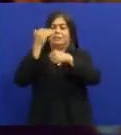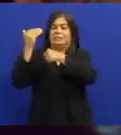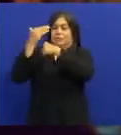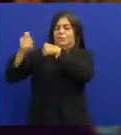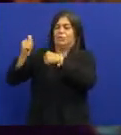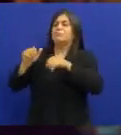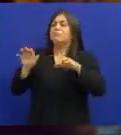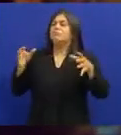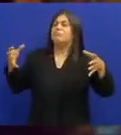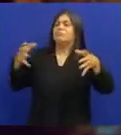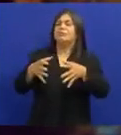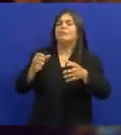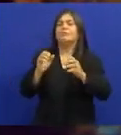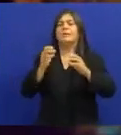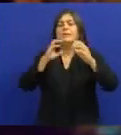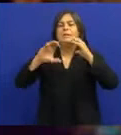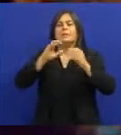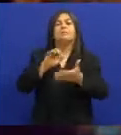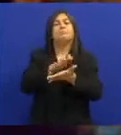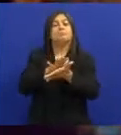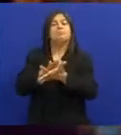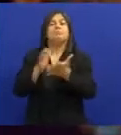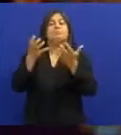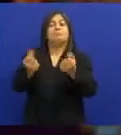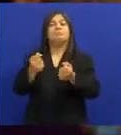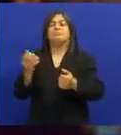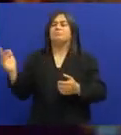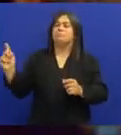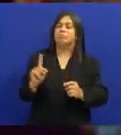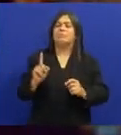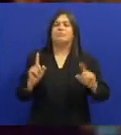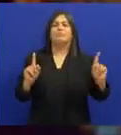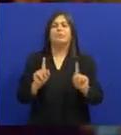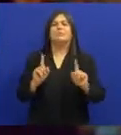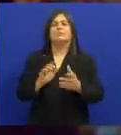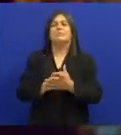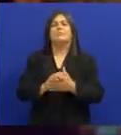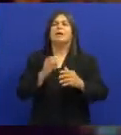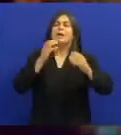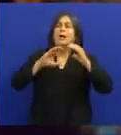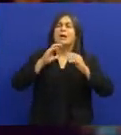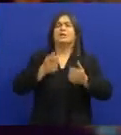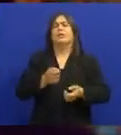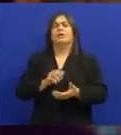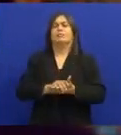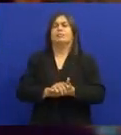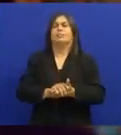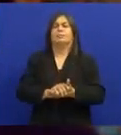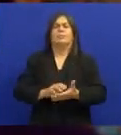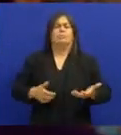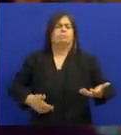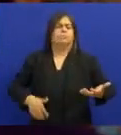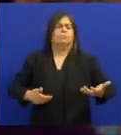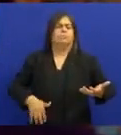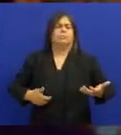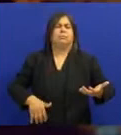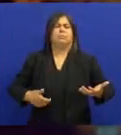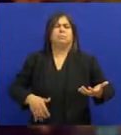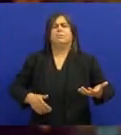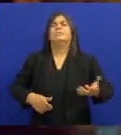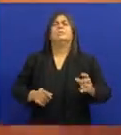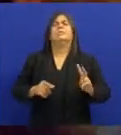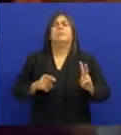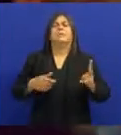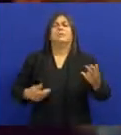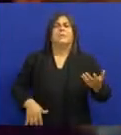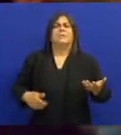Pixinguinha Em 1980 Com Jacos do pandeiro E Anastácia E aí eu fui com Cátia Tocando E aí Quando